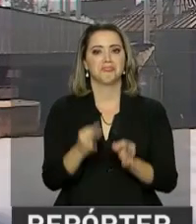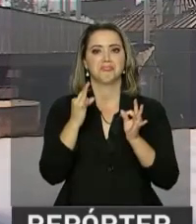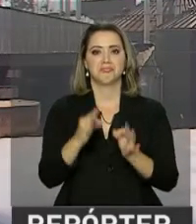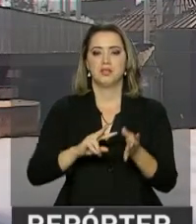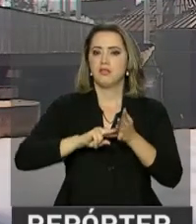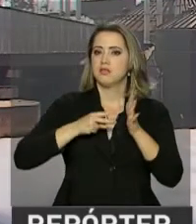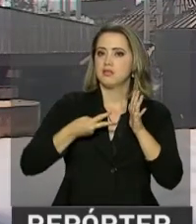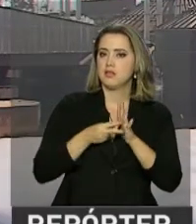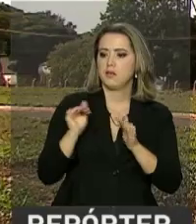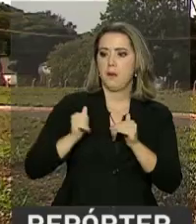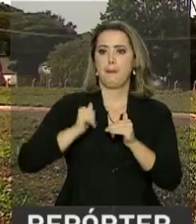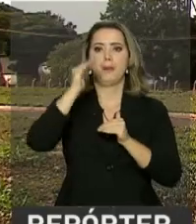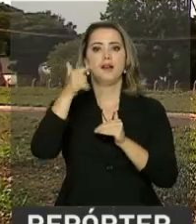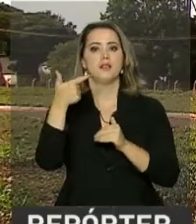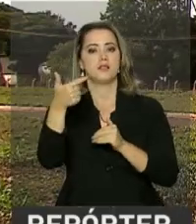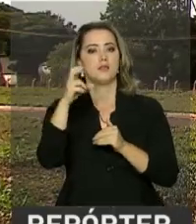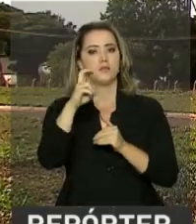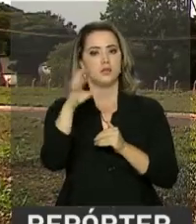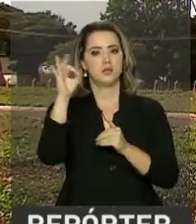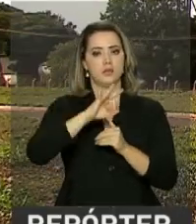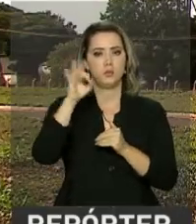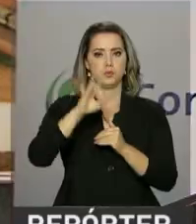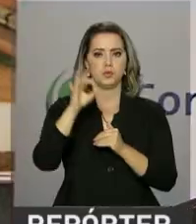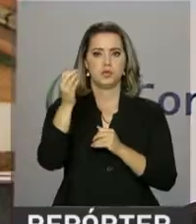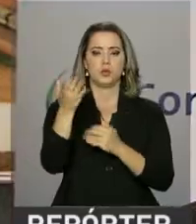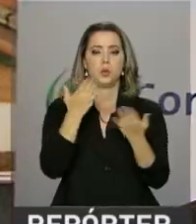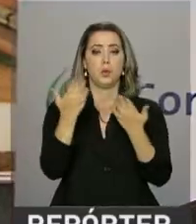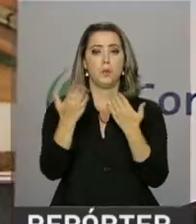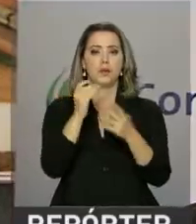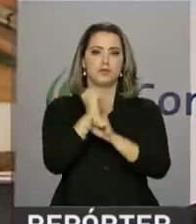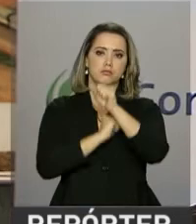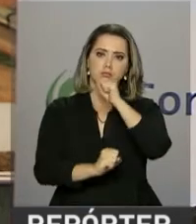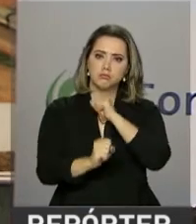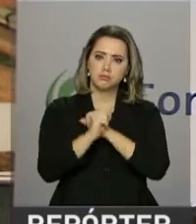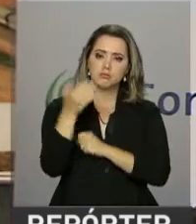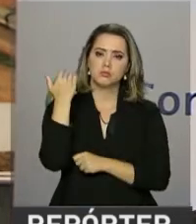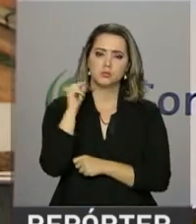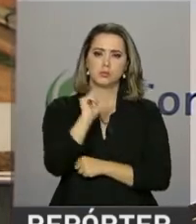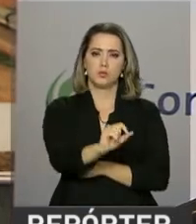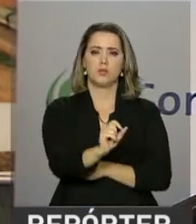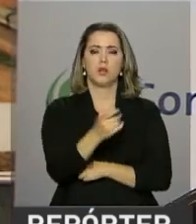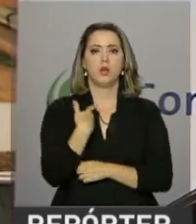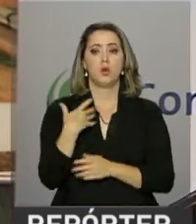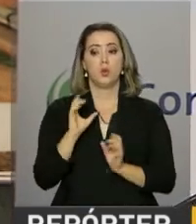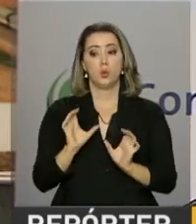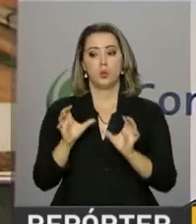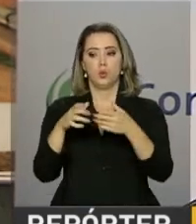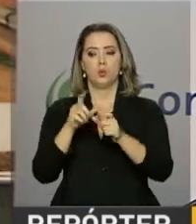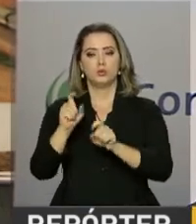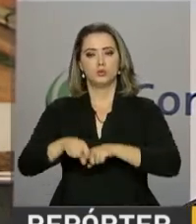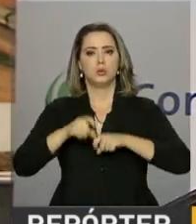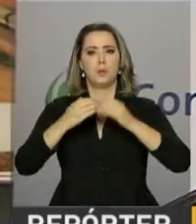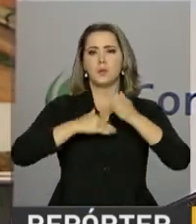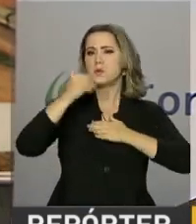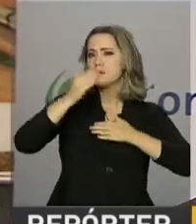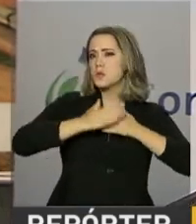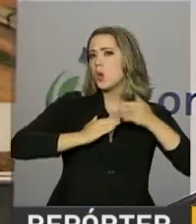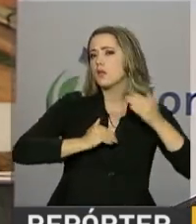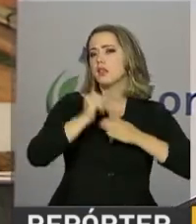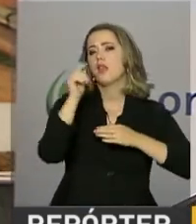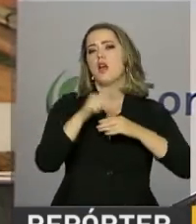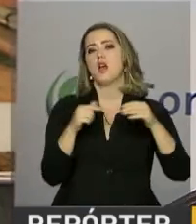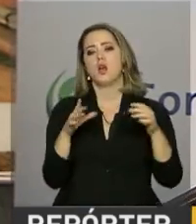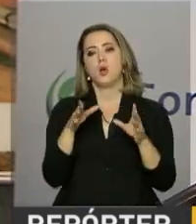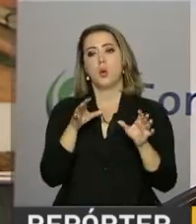mais de 25% em relação à safra anterior. O produtor, com a sua gestão, com o seu profissionalismo, com seu crescimento em